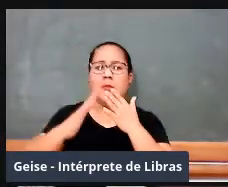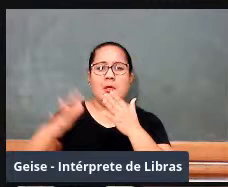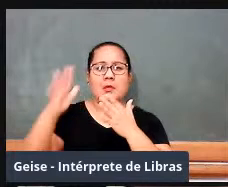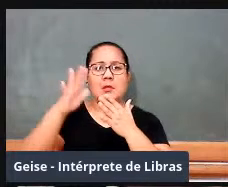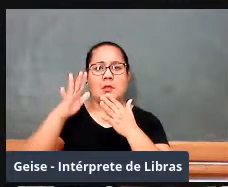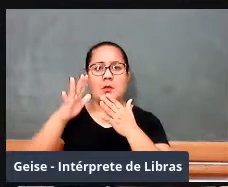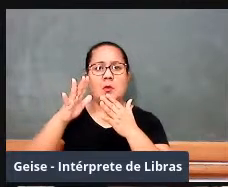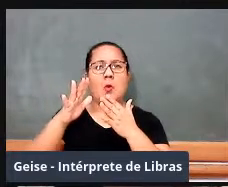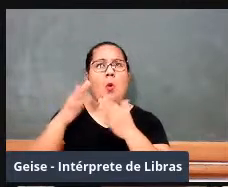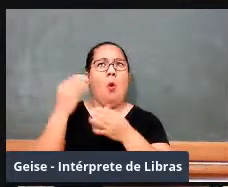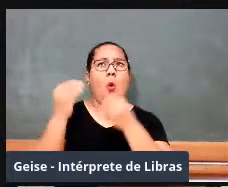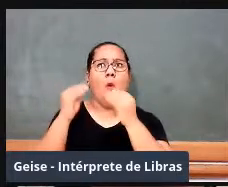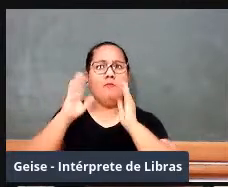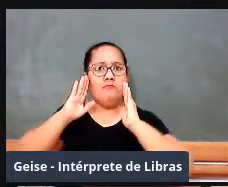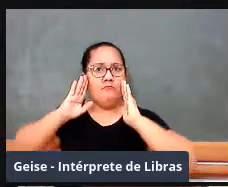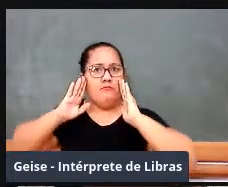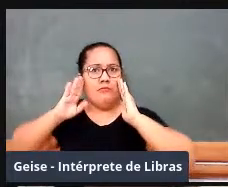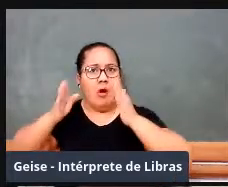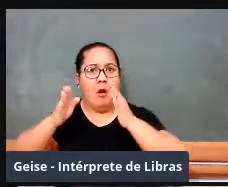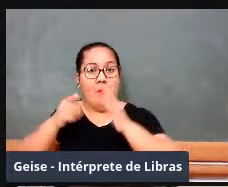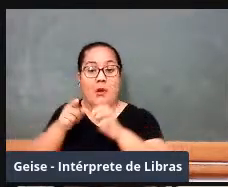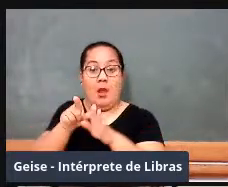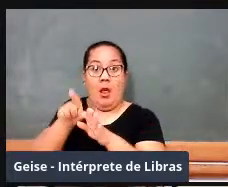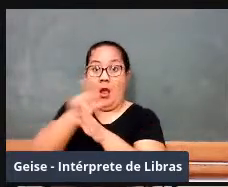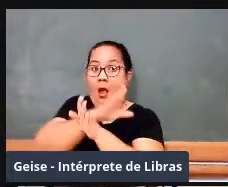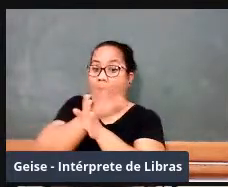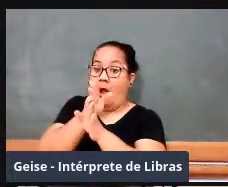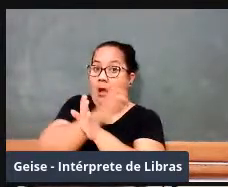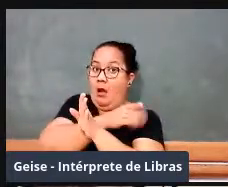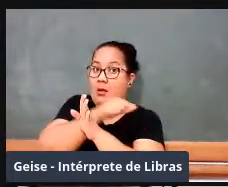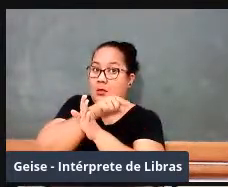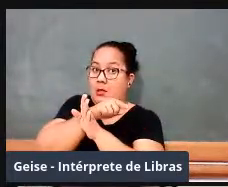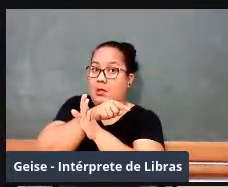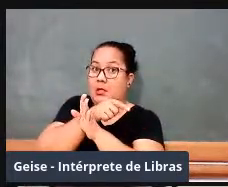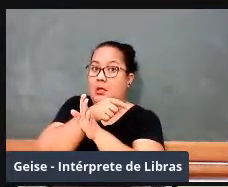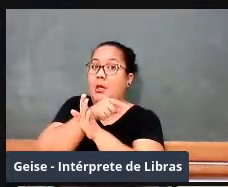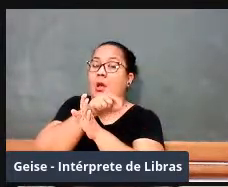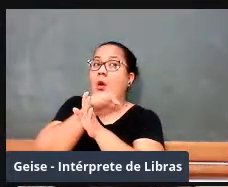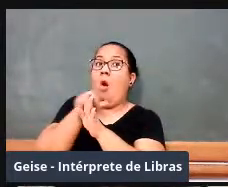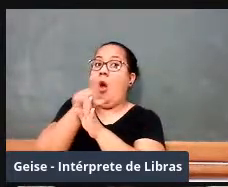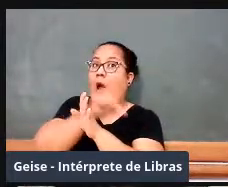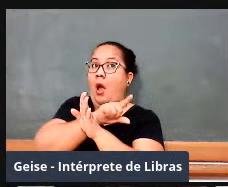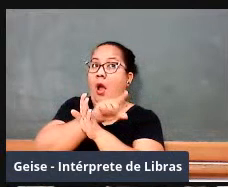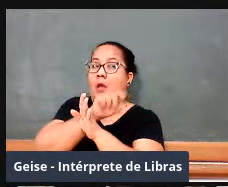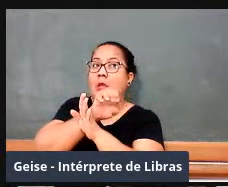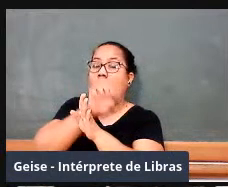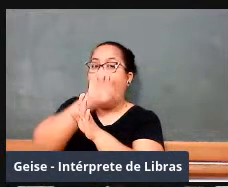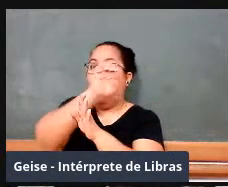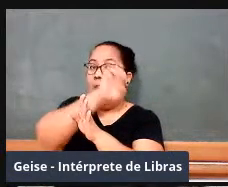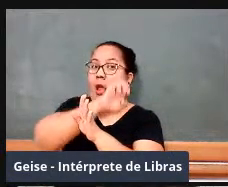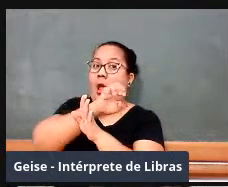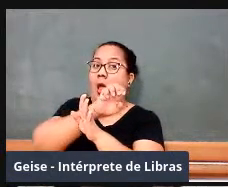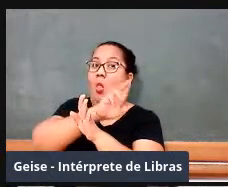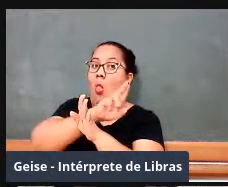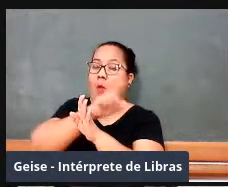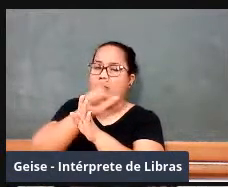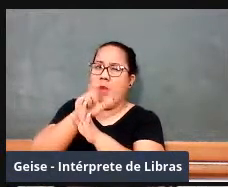Getúlio Vargas, na República Velha, os estados, que eram chamados de províncias, na verdade,